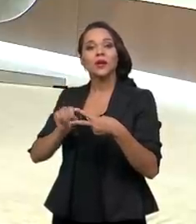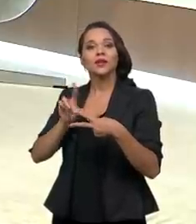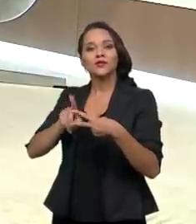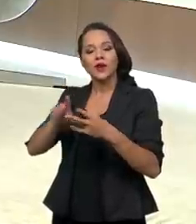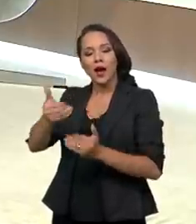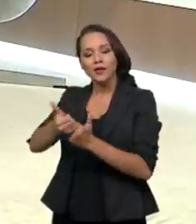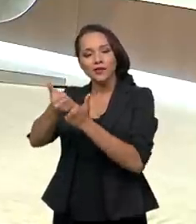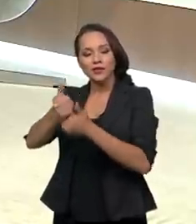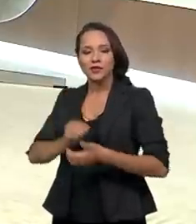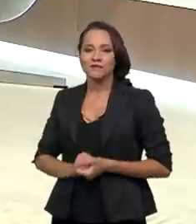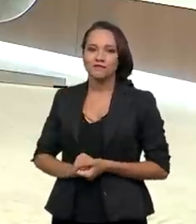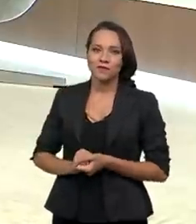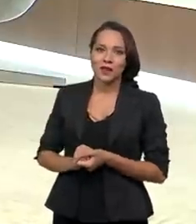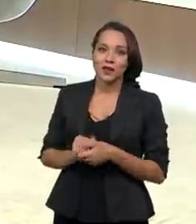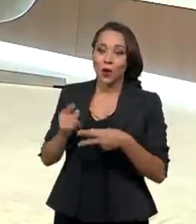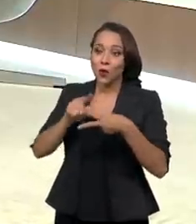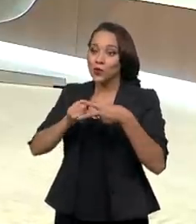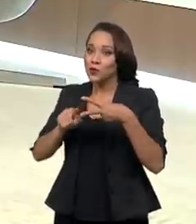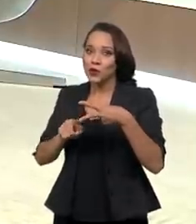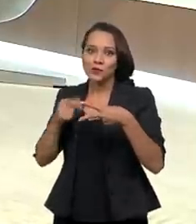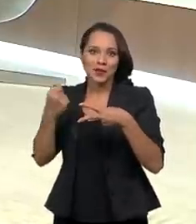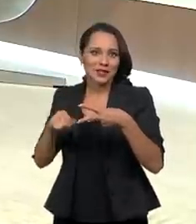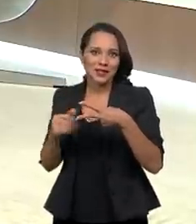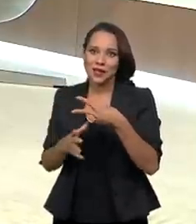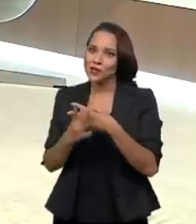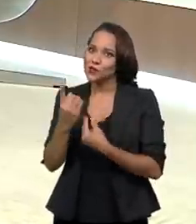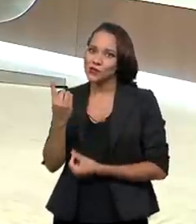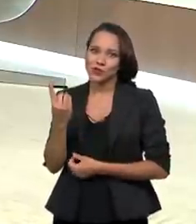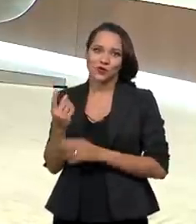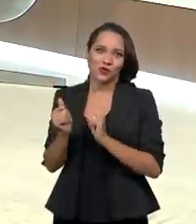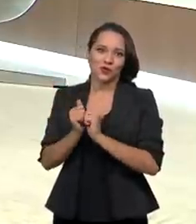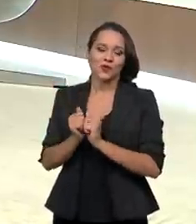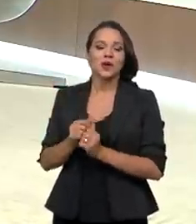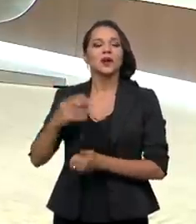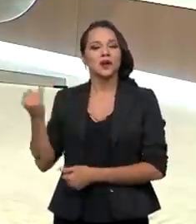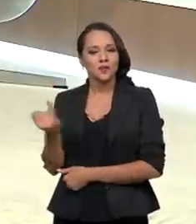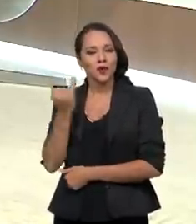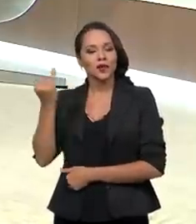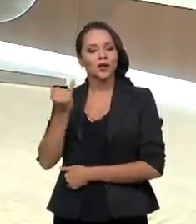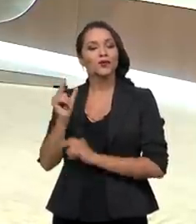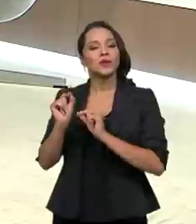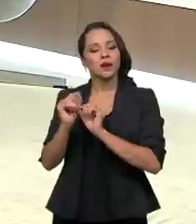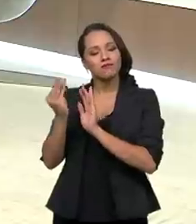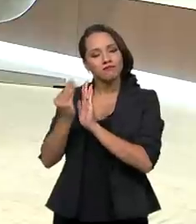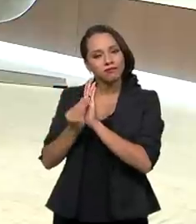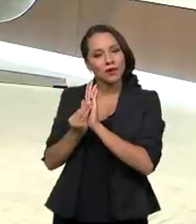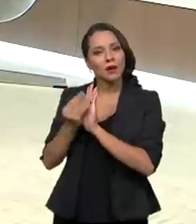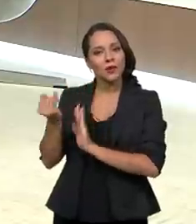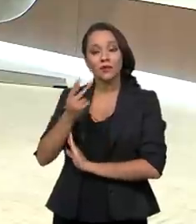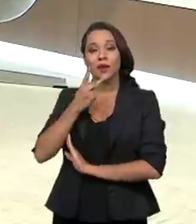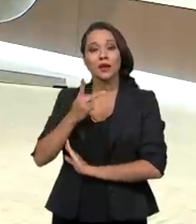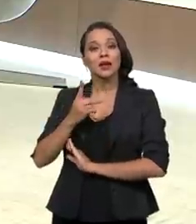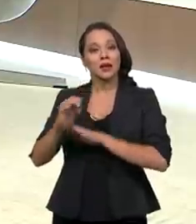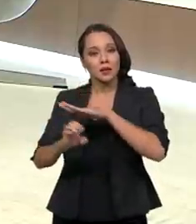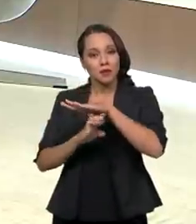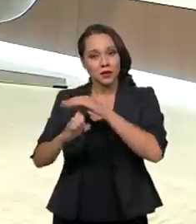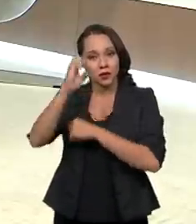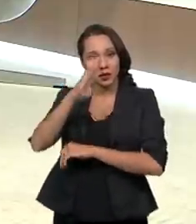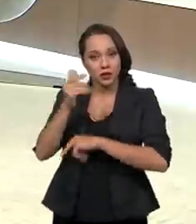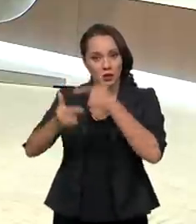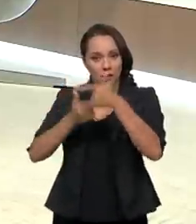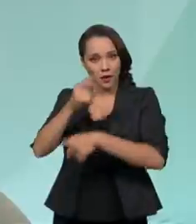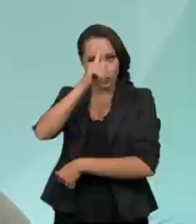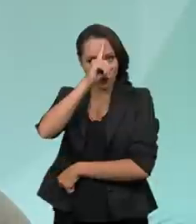assistir. Uma coisa não existe sem a outra. E, fundamental, fazer a colocação. A Empresa Brasileira de Serviços